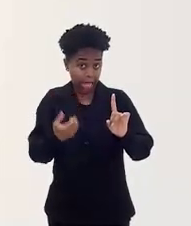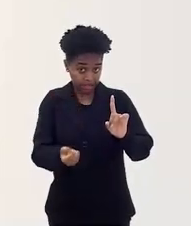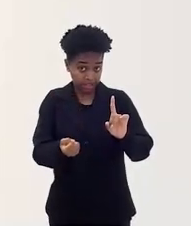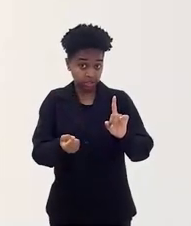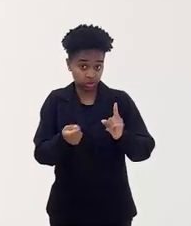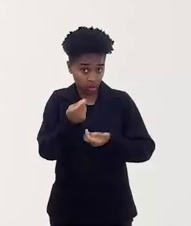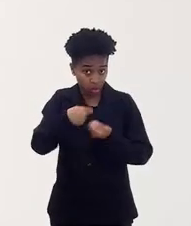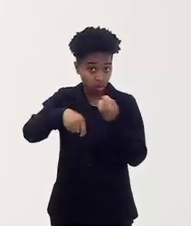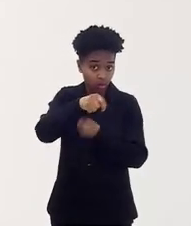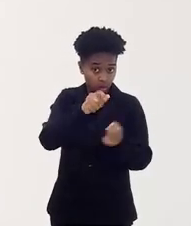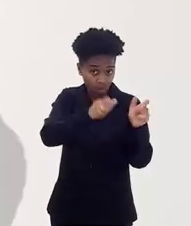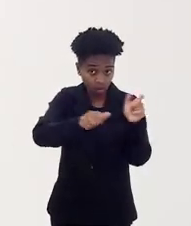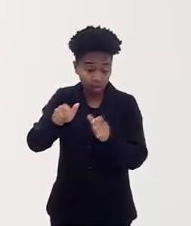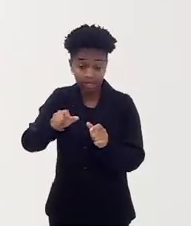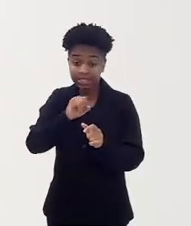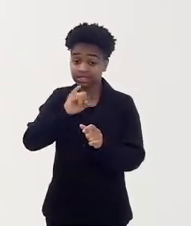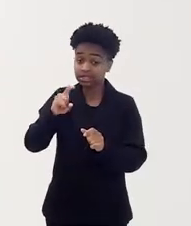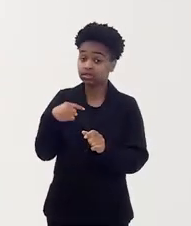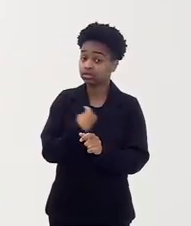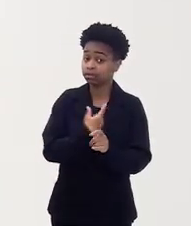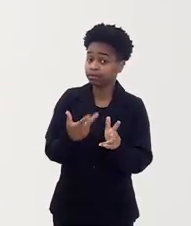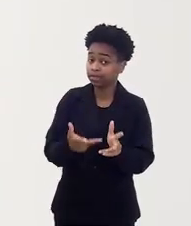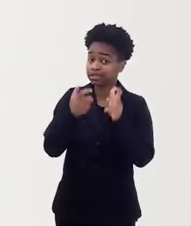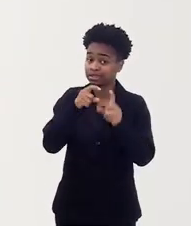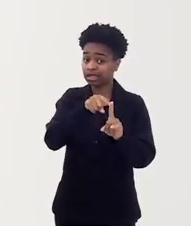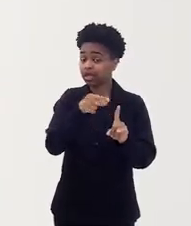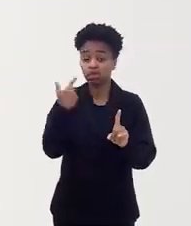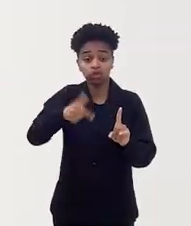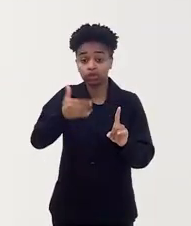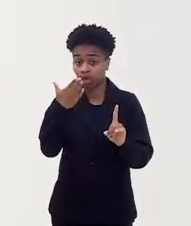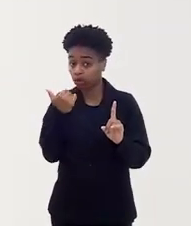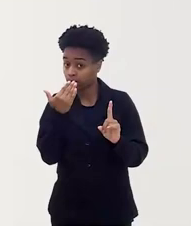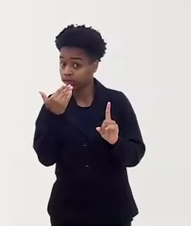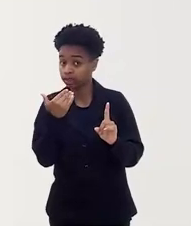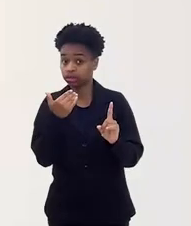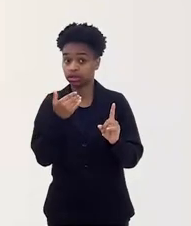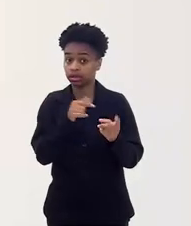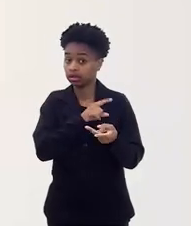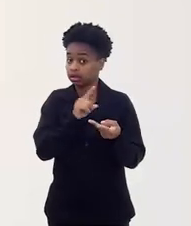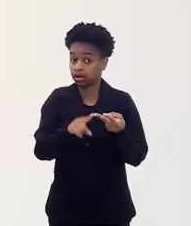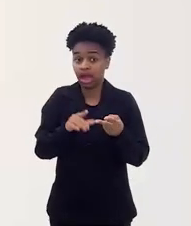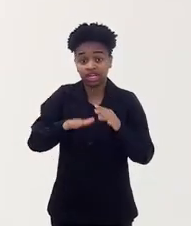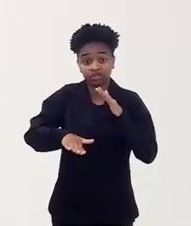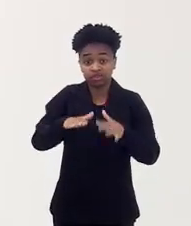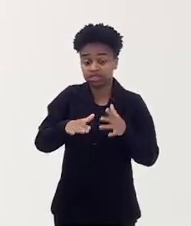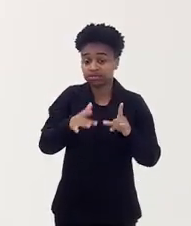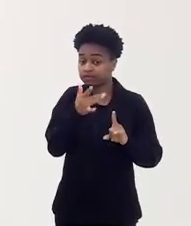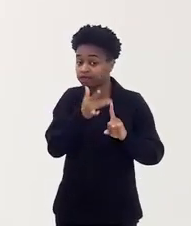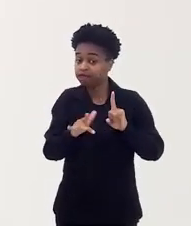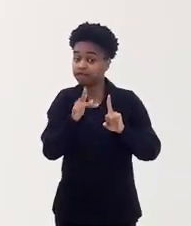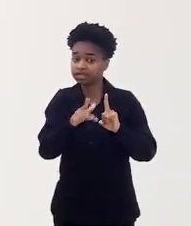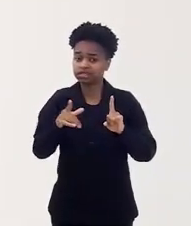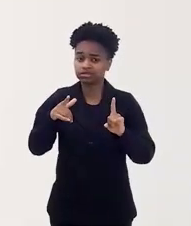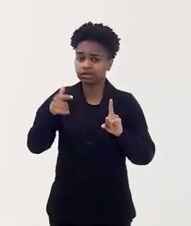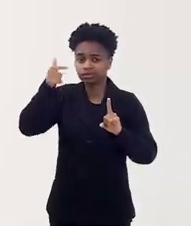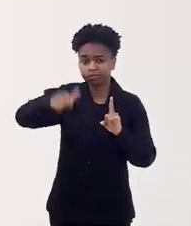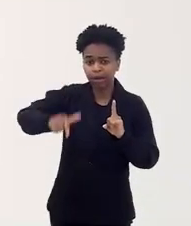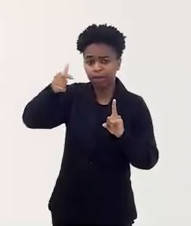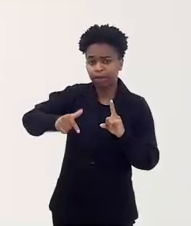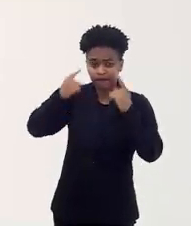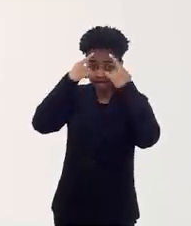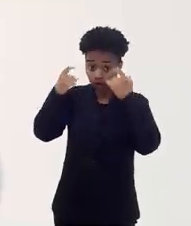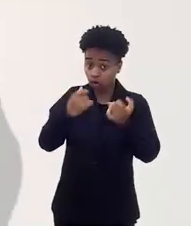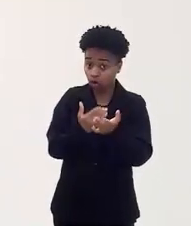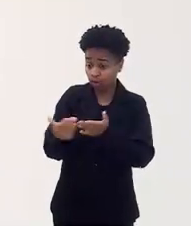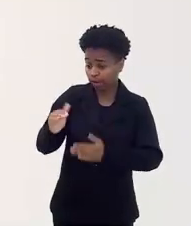em ser traficada quando a gente vai observar que ela é privada de alimentação, que ela é muitas vezes vítima de um ciclo de violências que